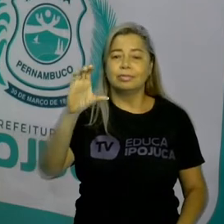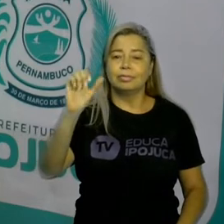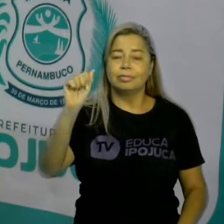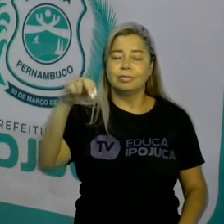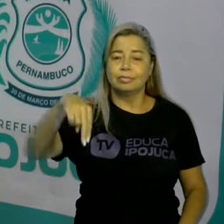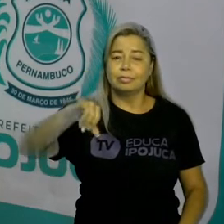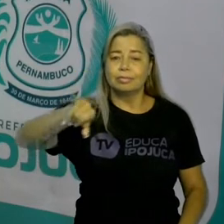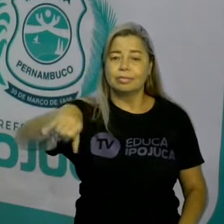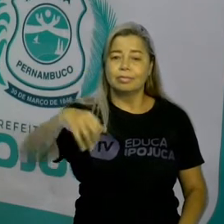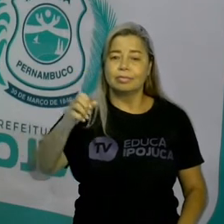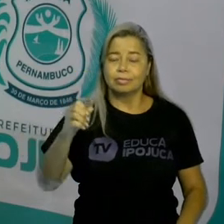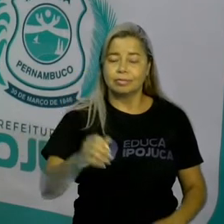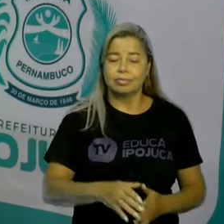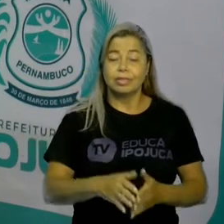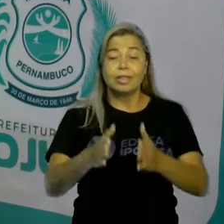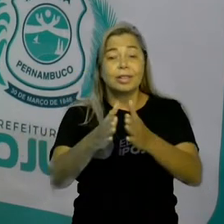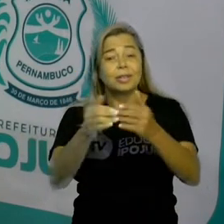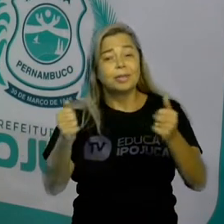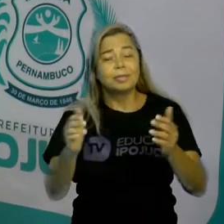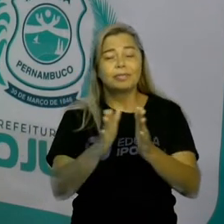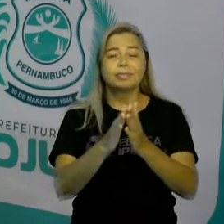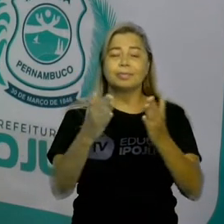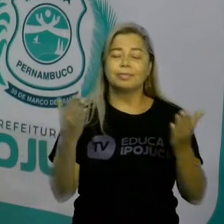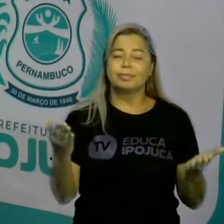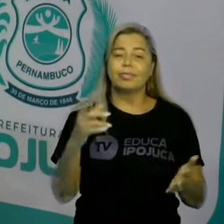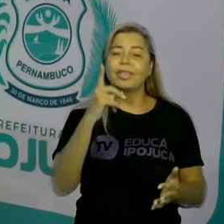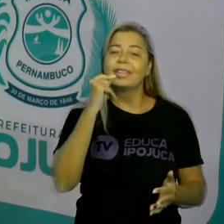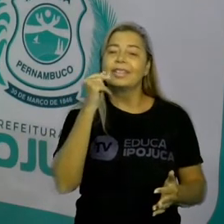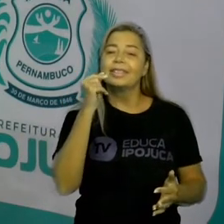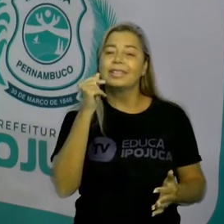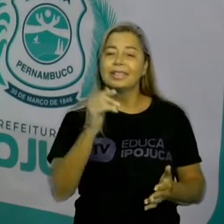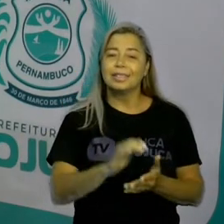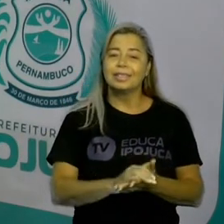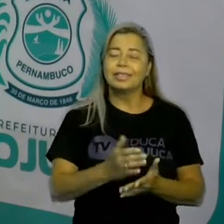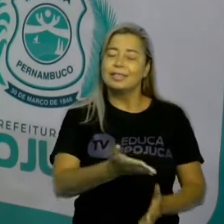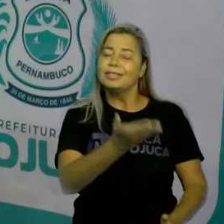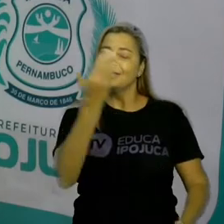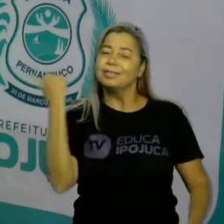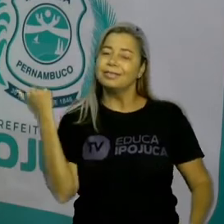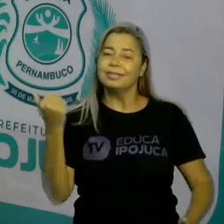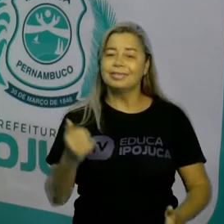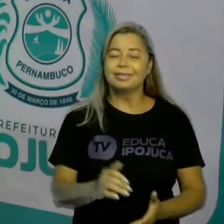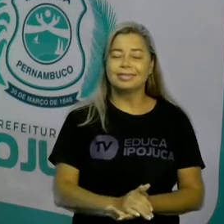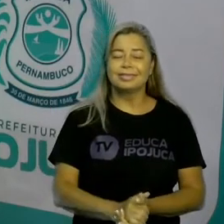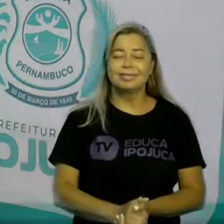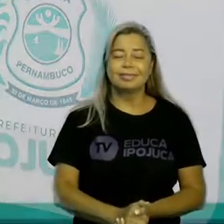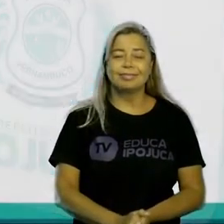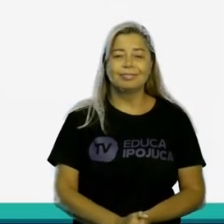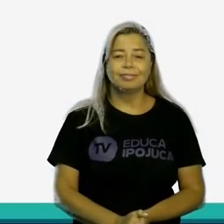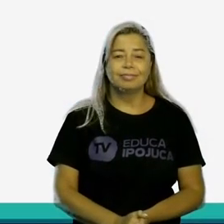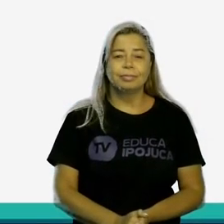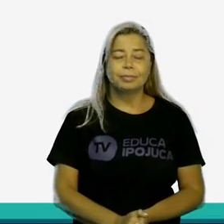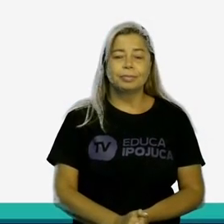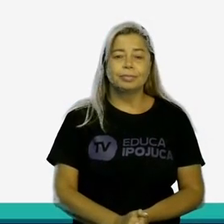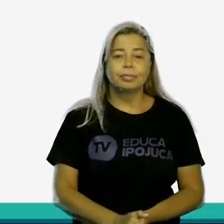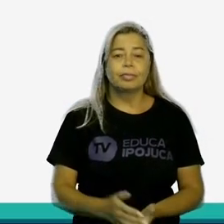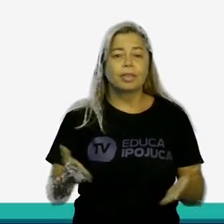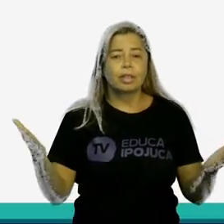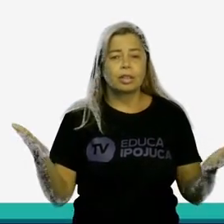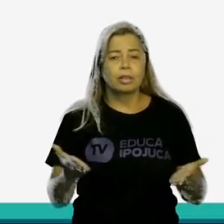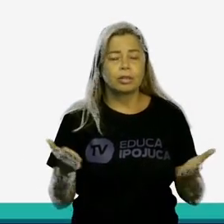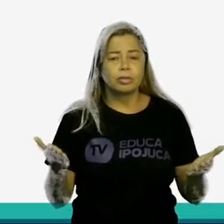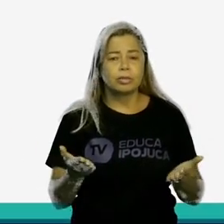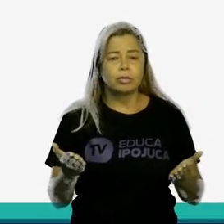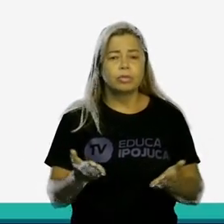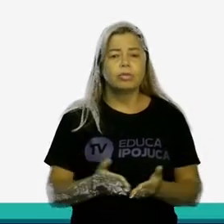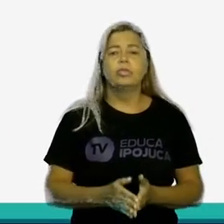Não perca tempo. Pegue seu caderno, seu lápis e vamos estudar. Vem comigo! A aula de hoje é